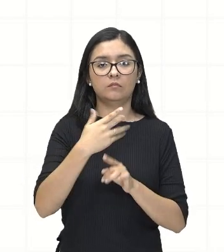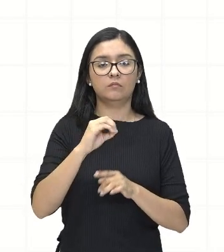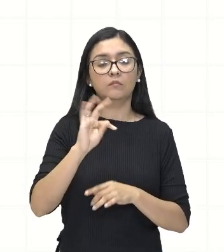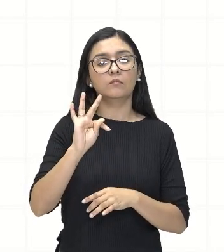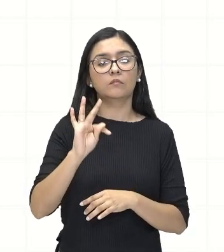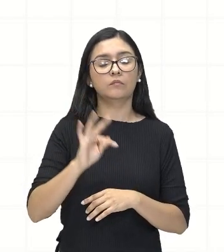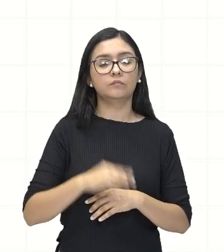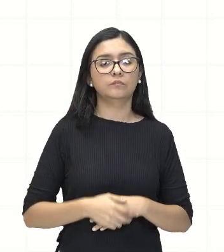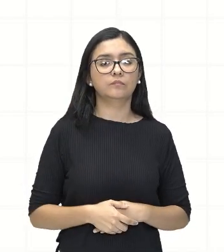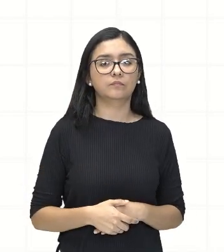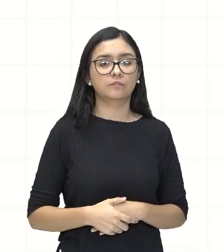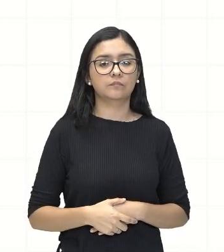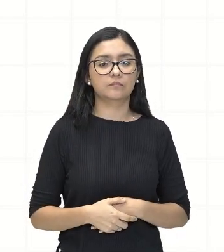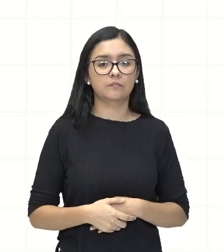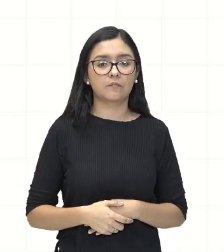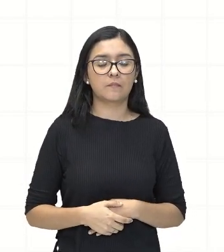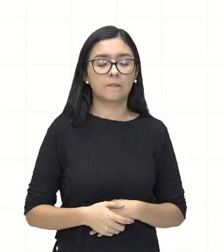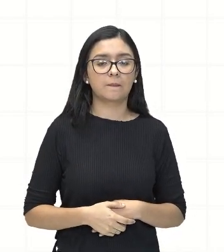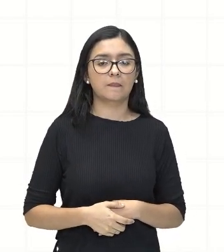20 T. Tá?